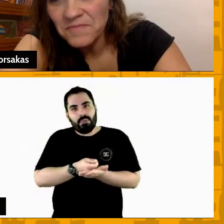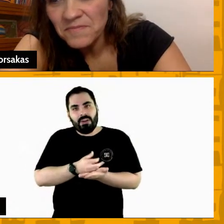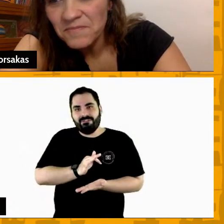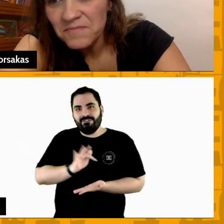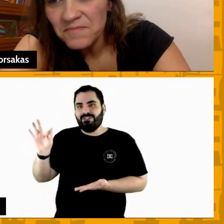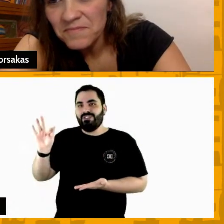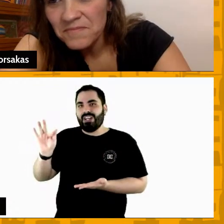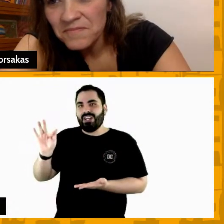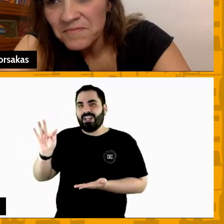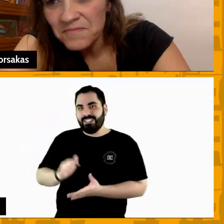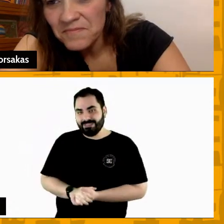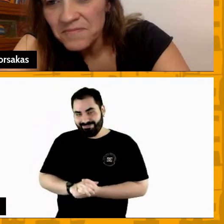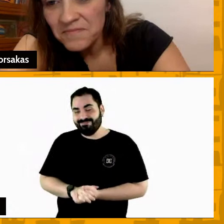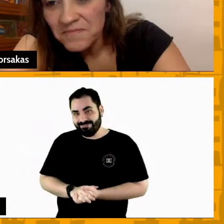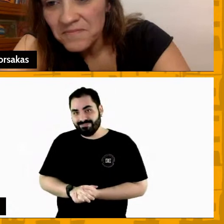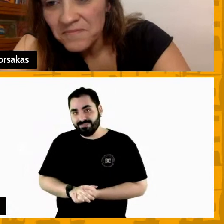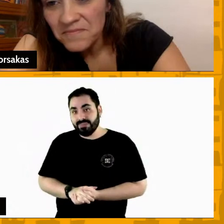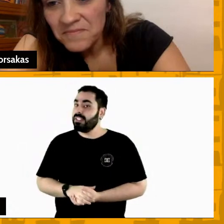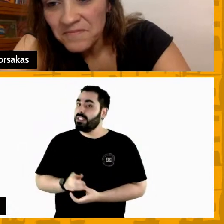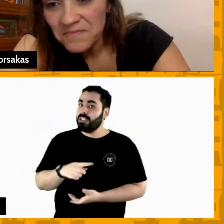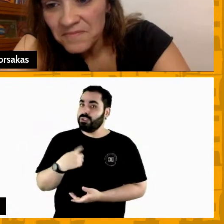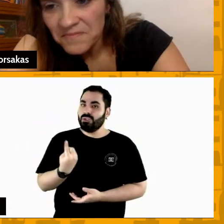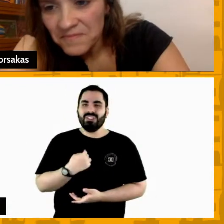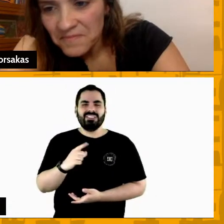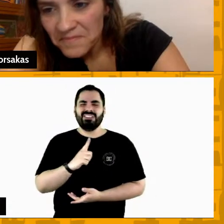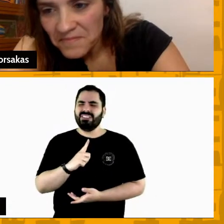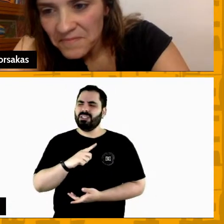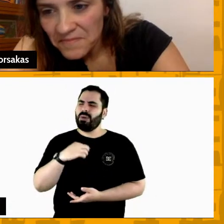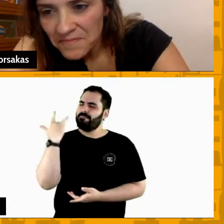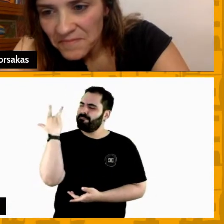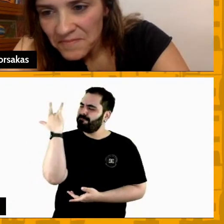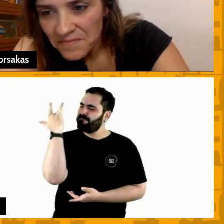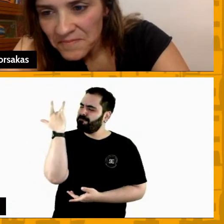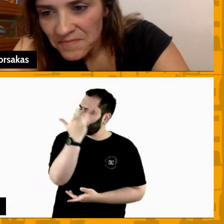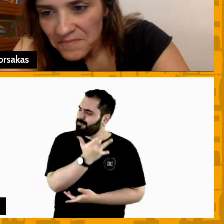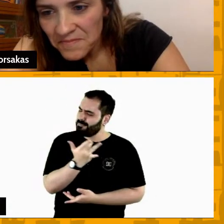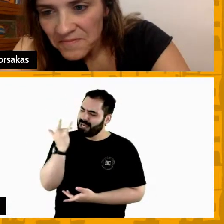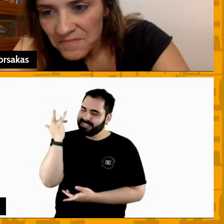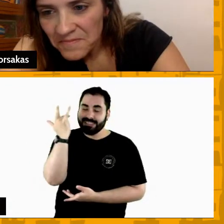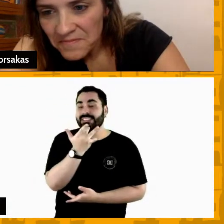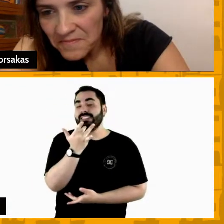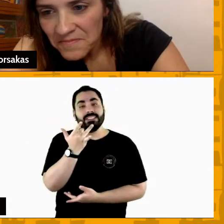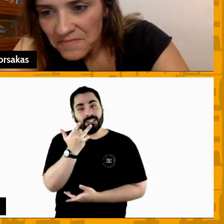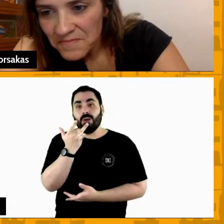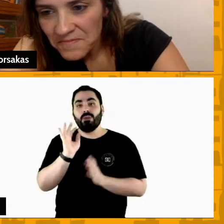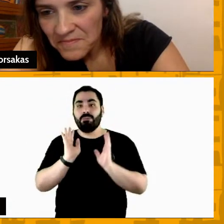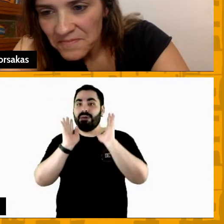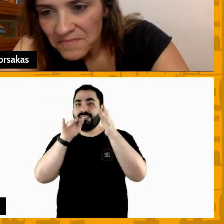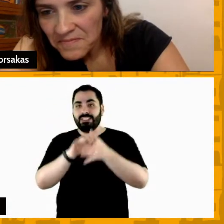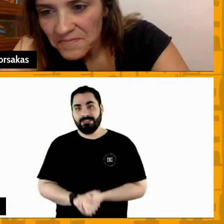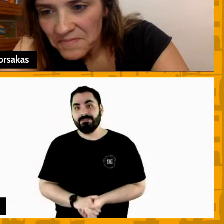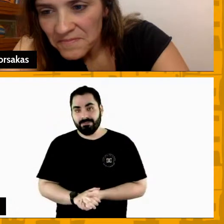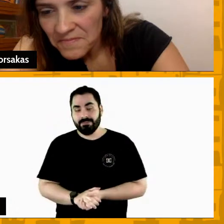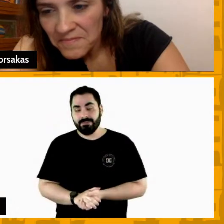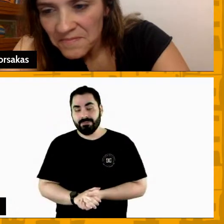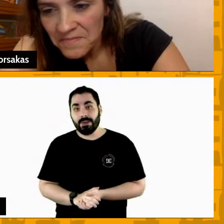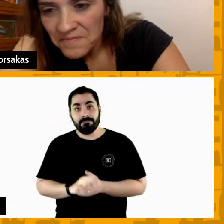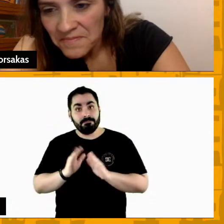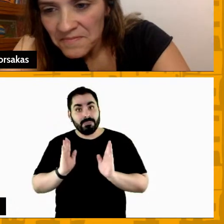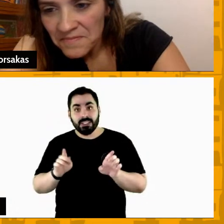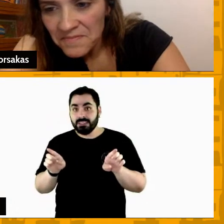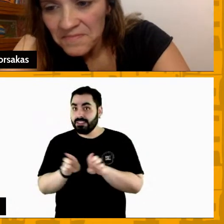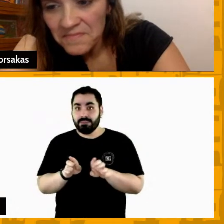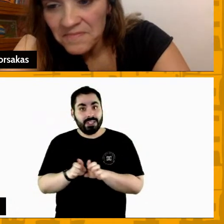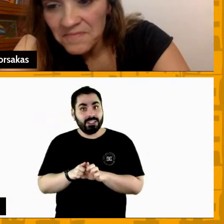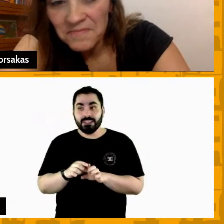a gente tem né que o esporte tem na cidade mas também não existe nada parecido como ganhar aqui em